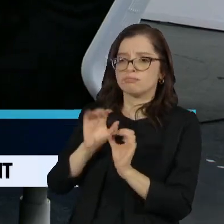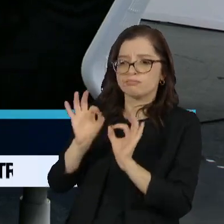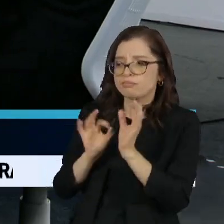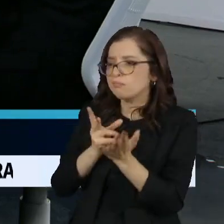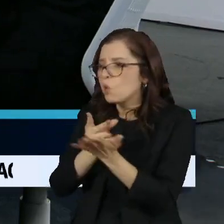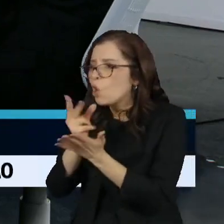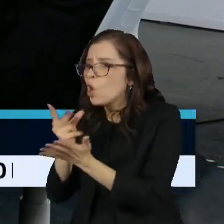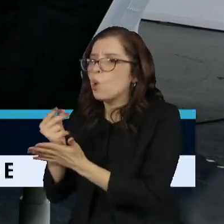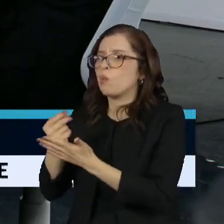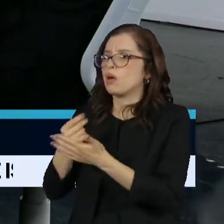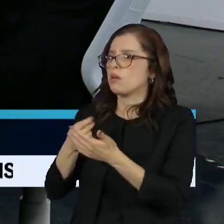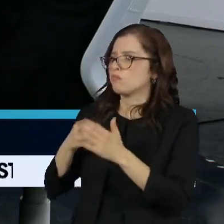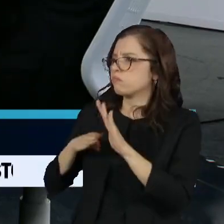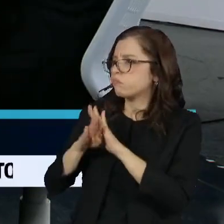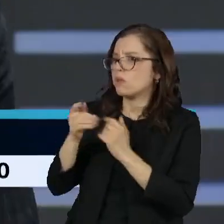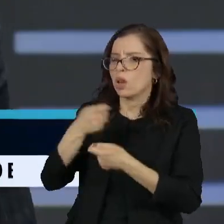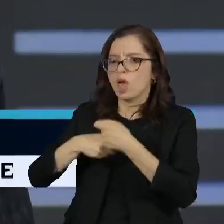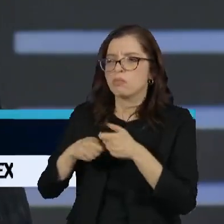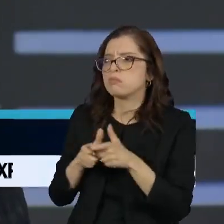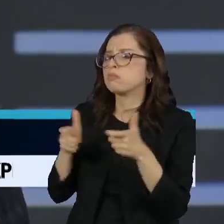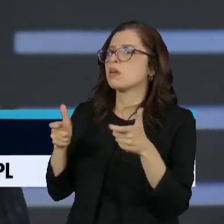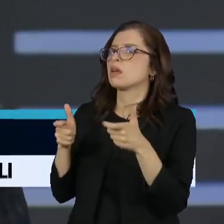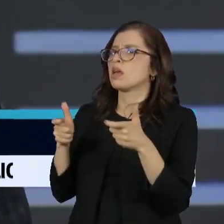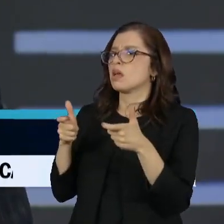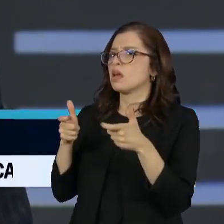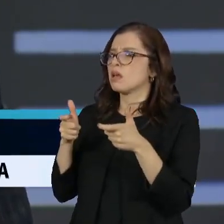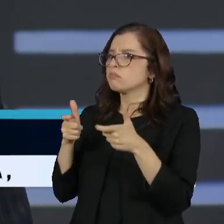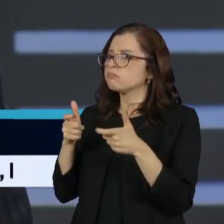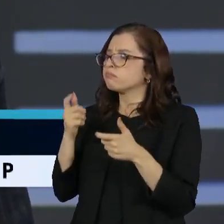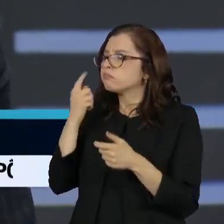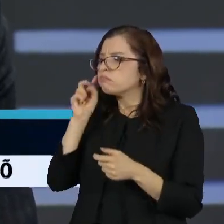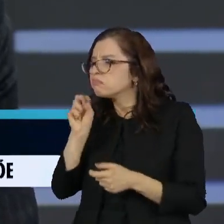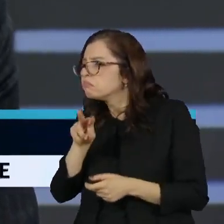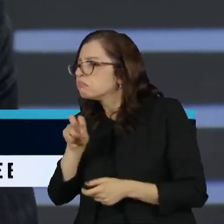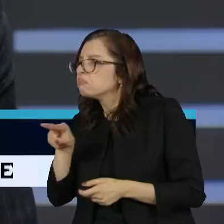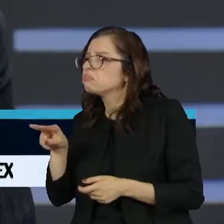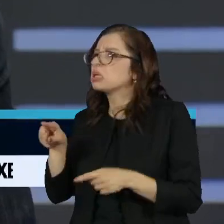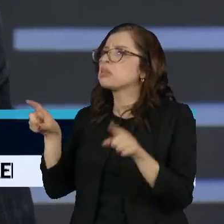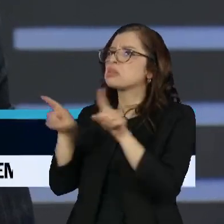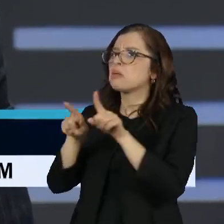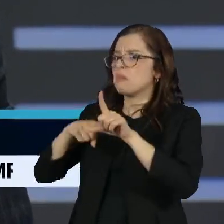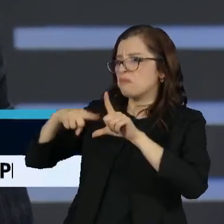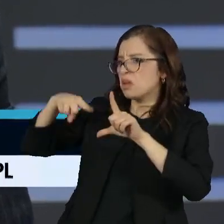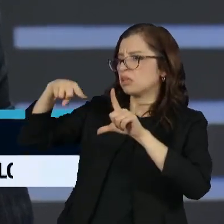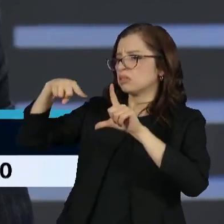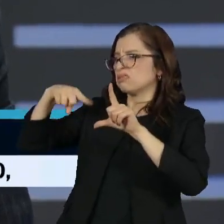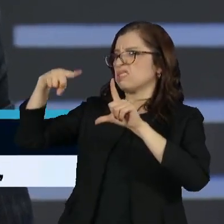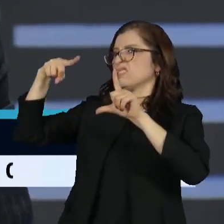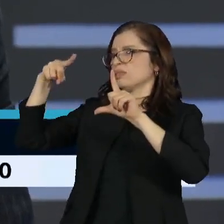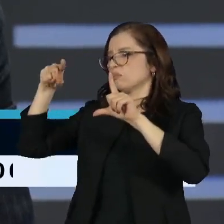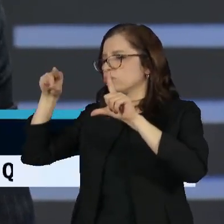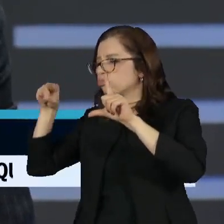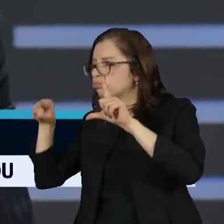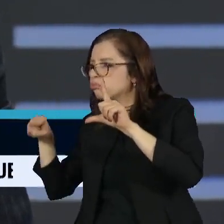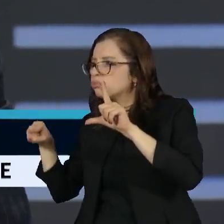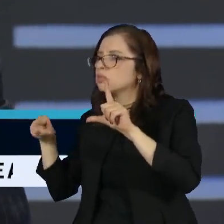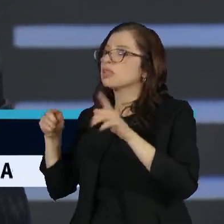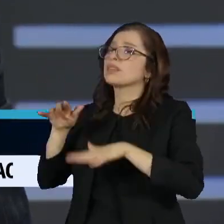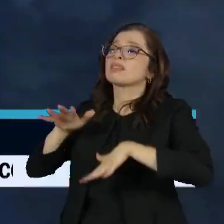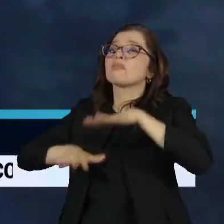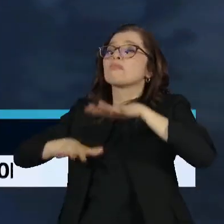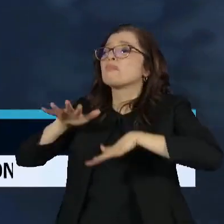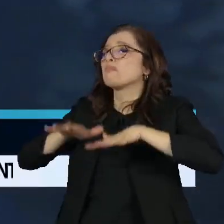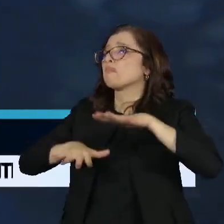por uma percepção política sobre o que poderia estar ocorrendo na economia. E aí, essa sobreposição foi contrária ao Lula na média.